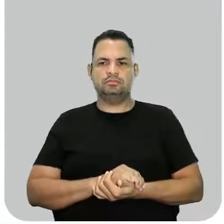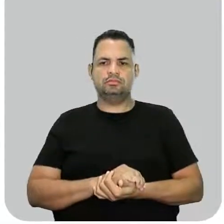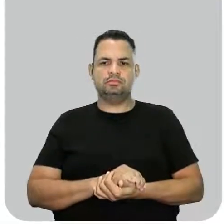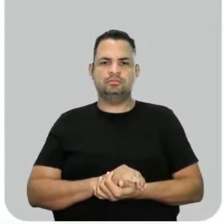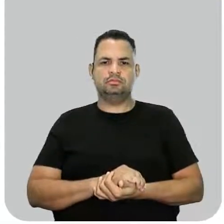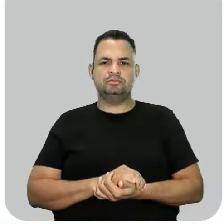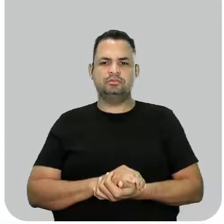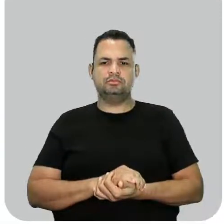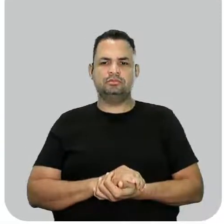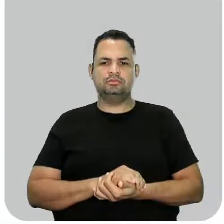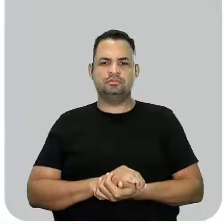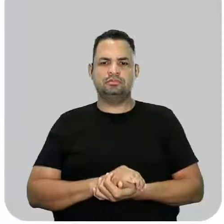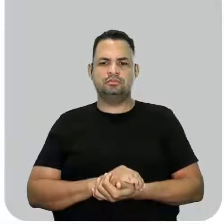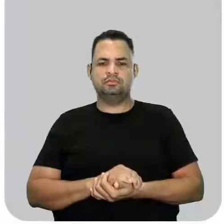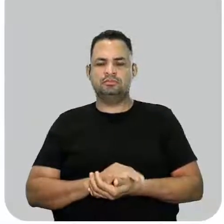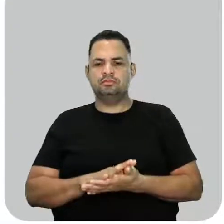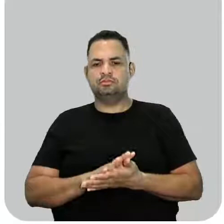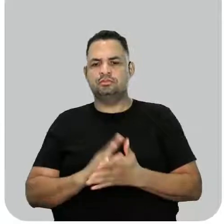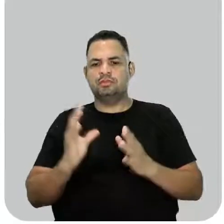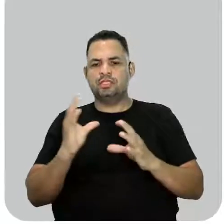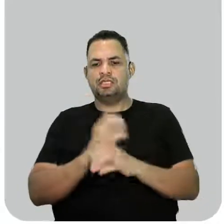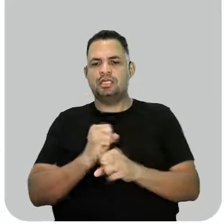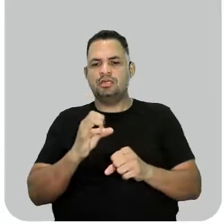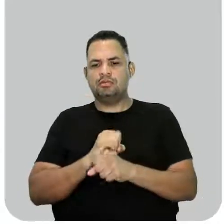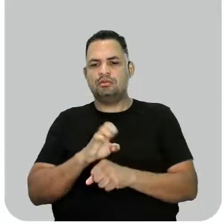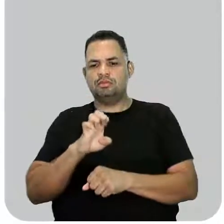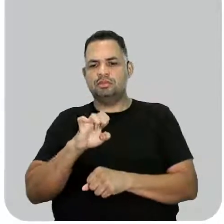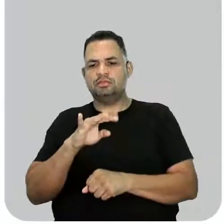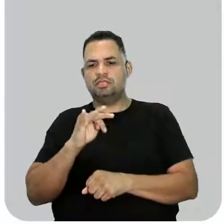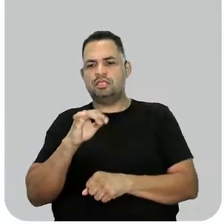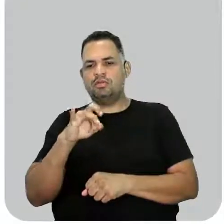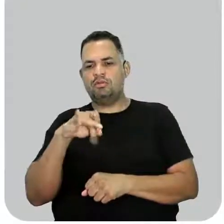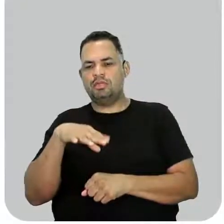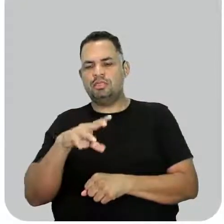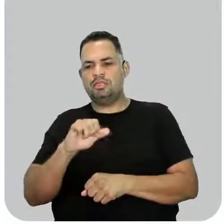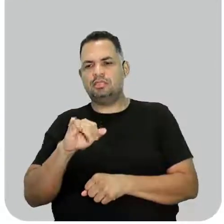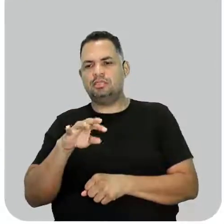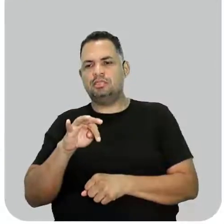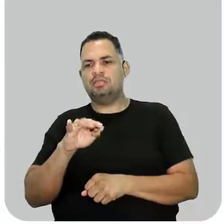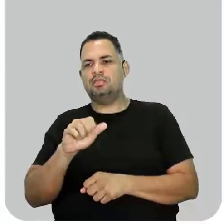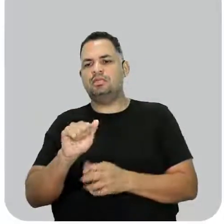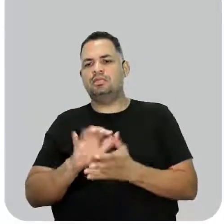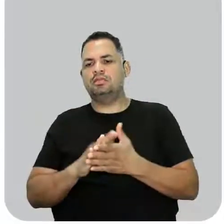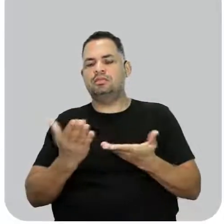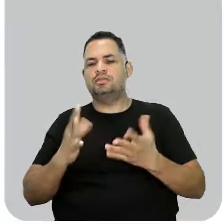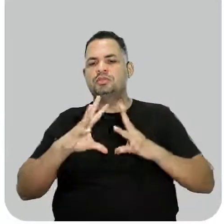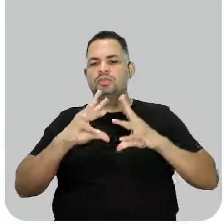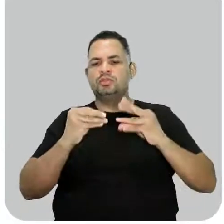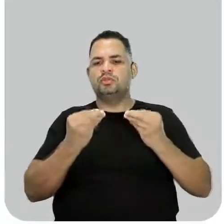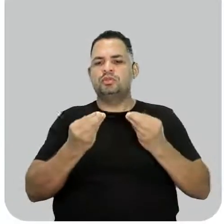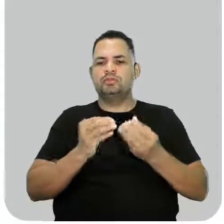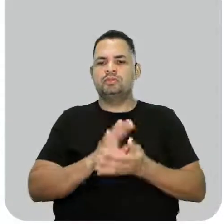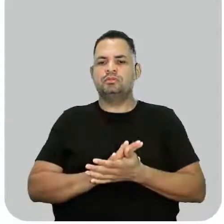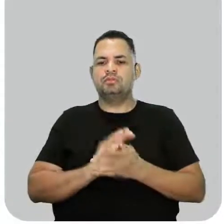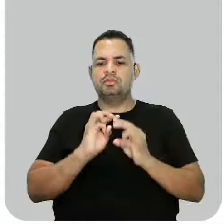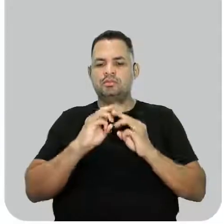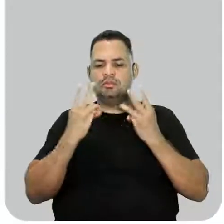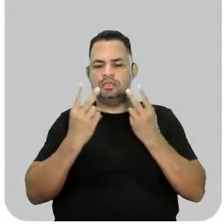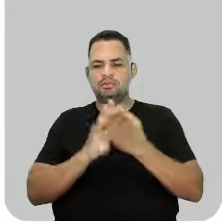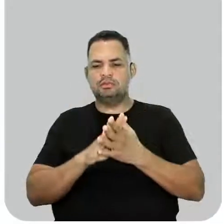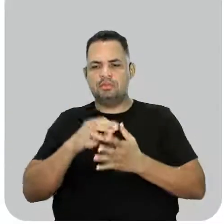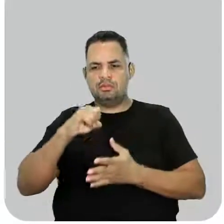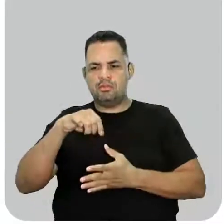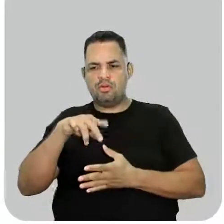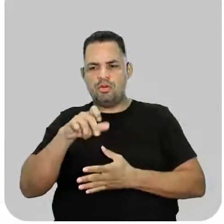ano passado. E os cálculos de estequiometria. Todos aqueles que trabalham com massa molar